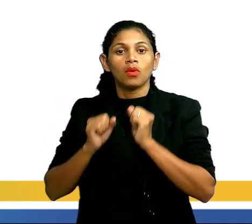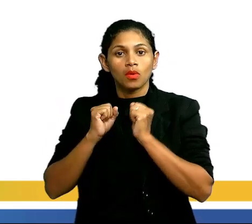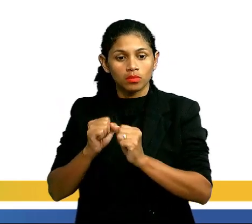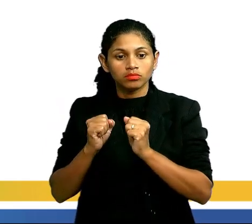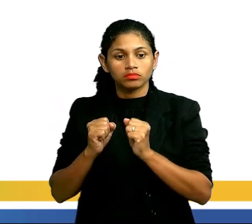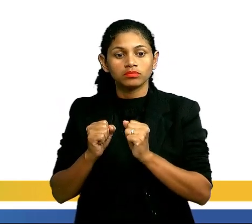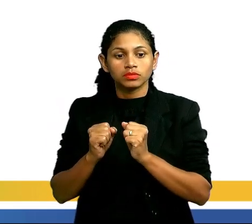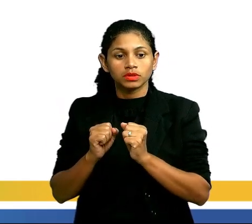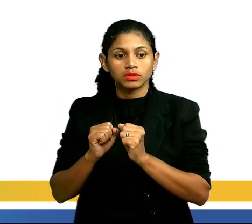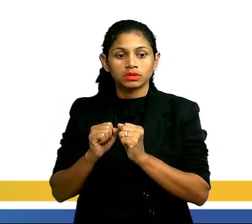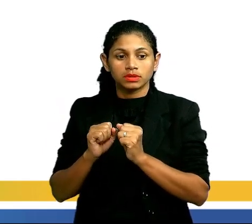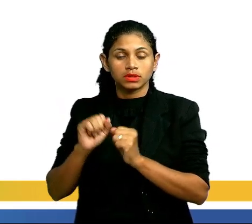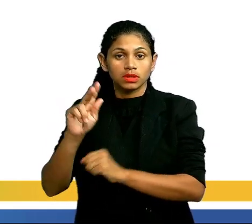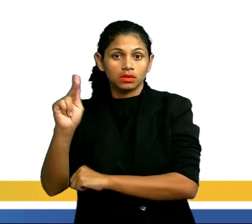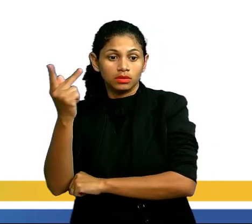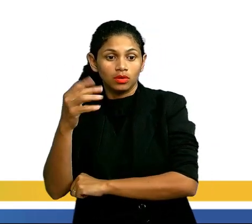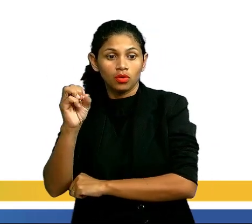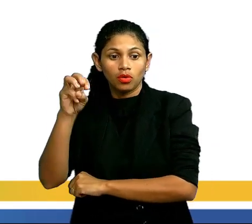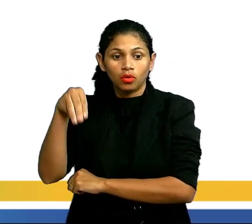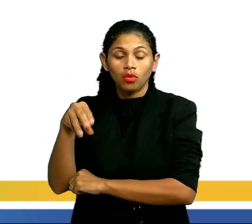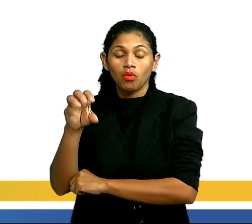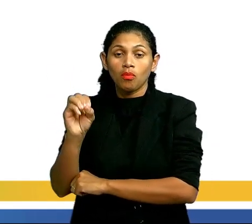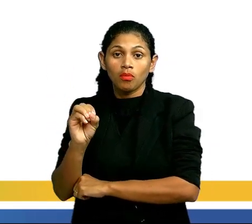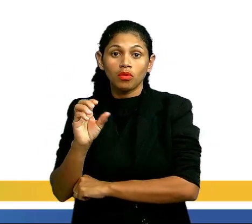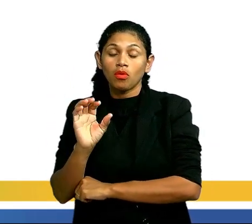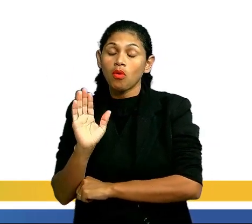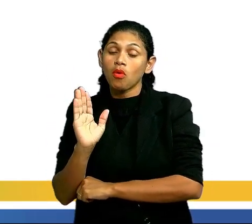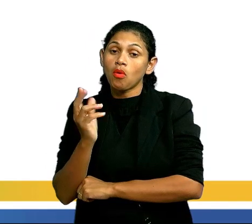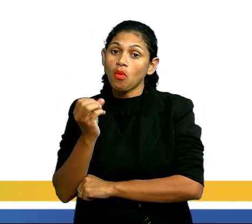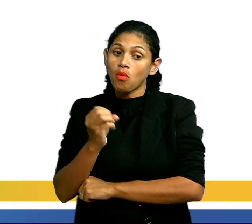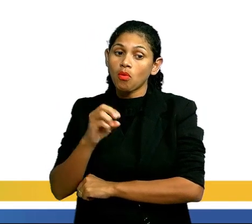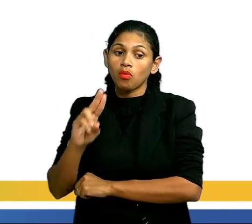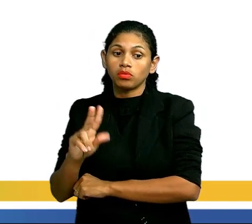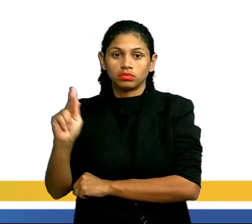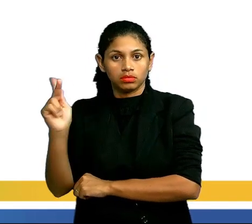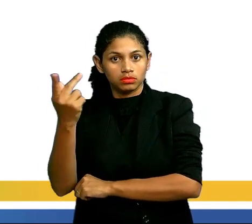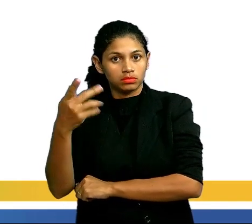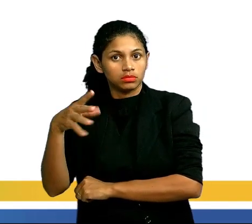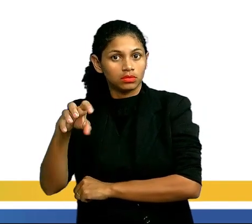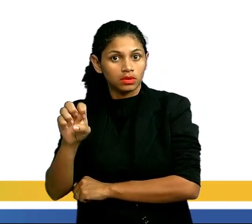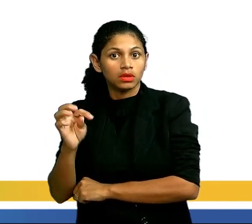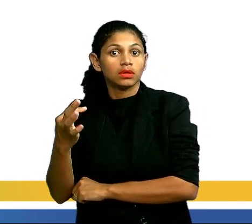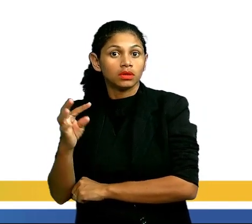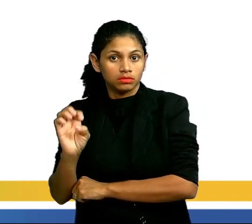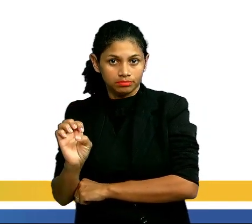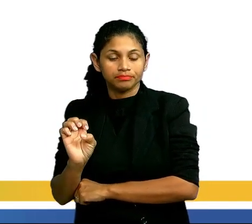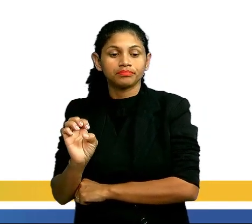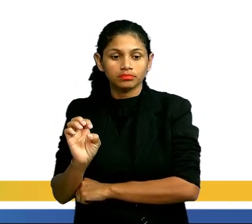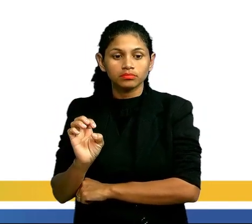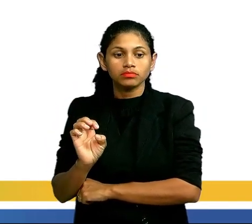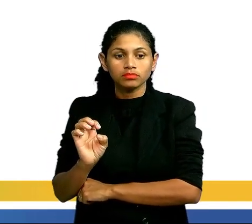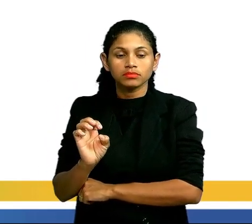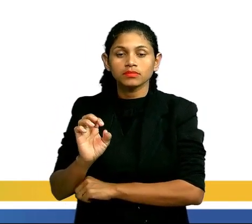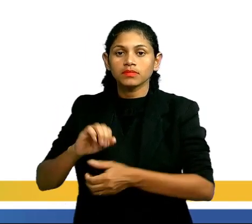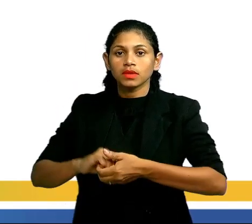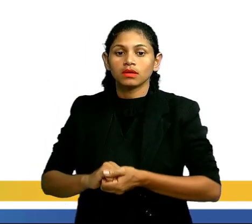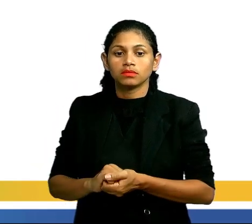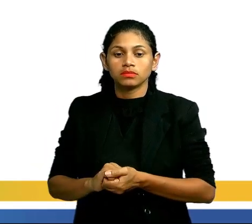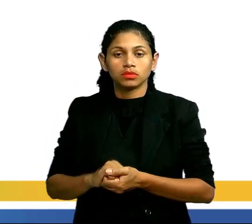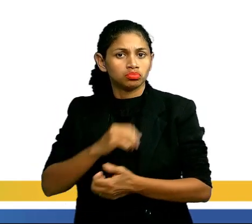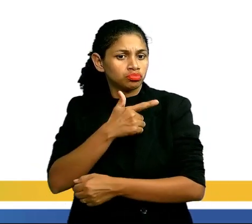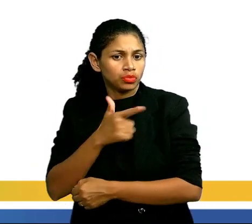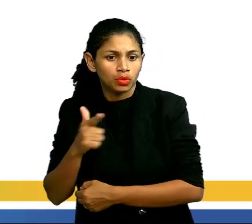homocíclica. Isso se a cadeia for fechada. Se eu tiver um ciclo e esse ciclo não tiver carbono na sua estrutura,